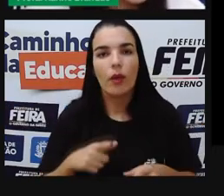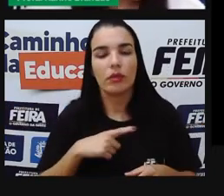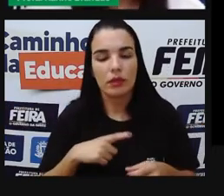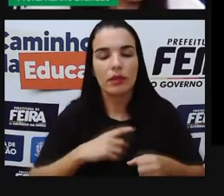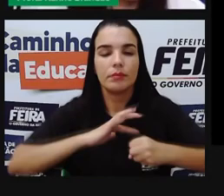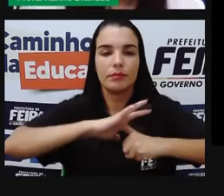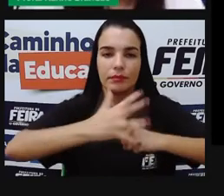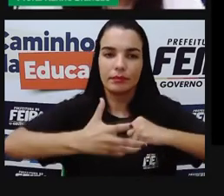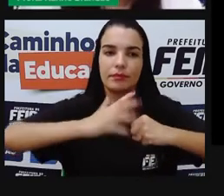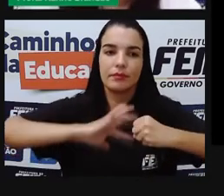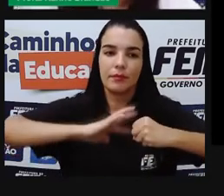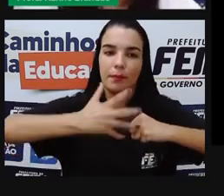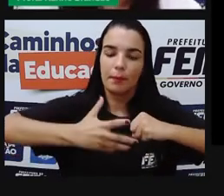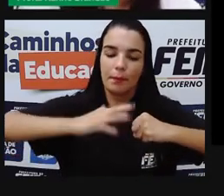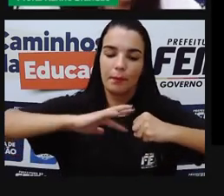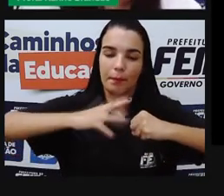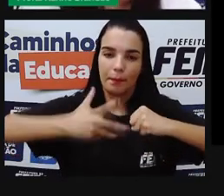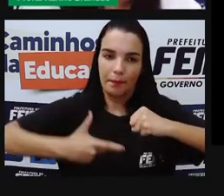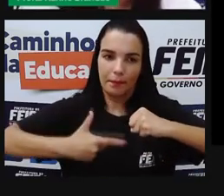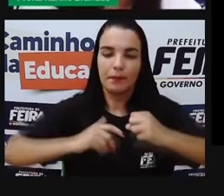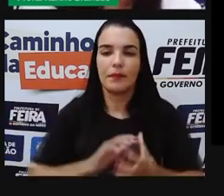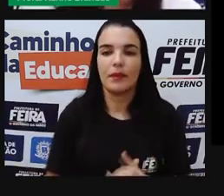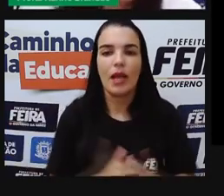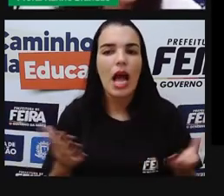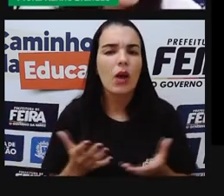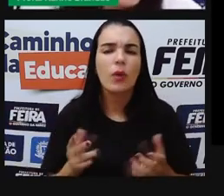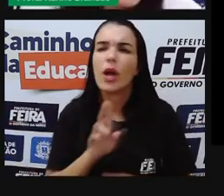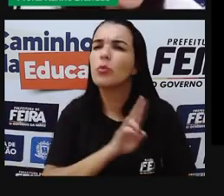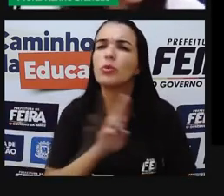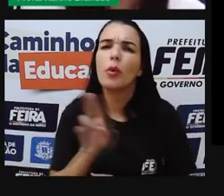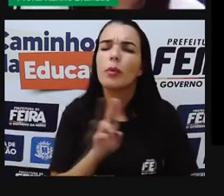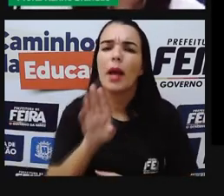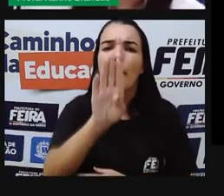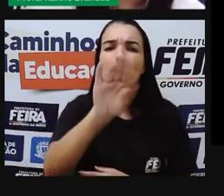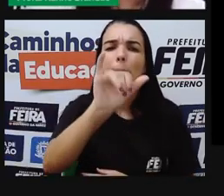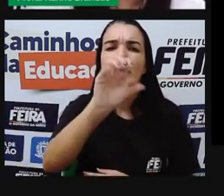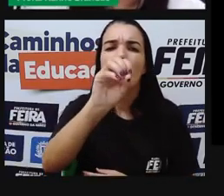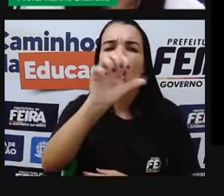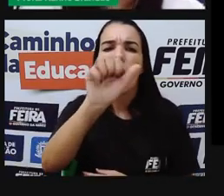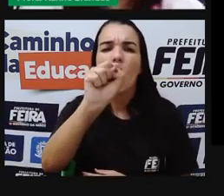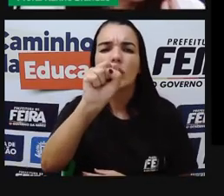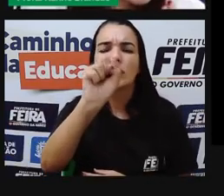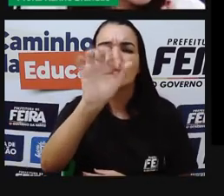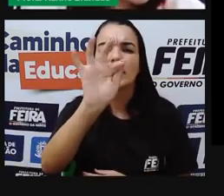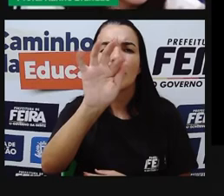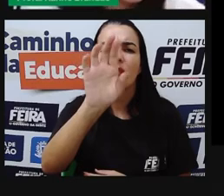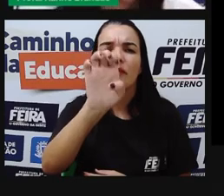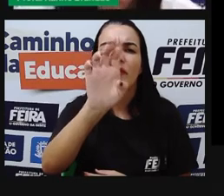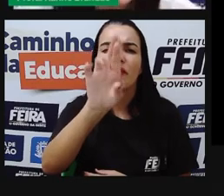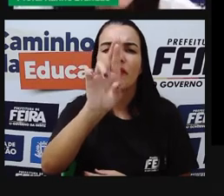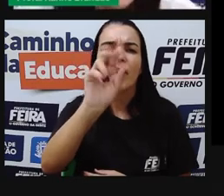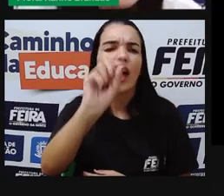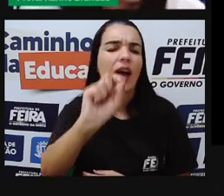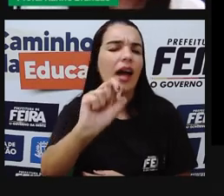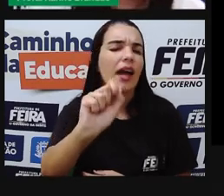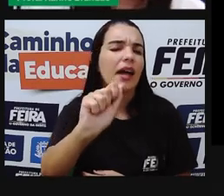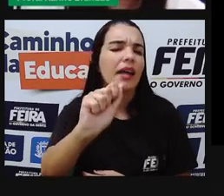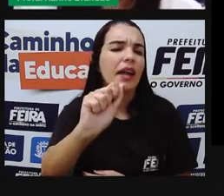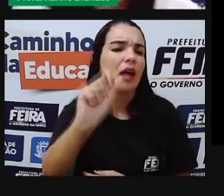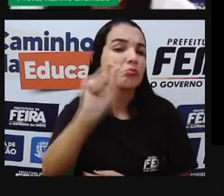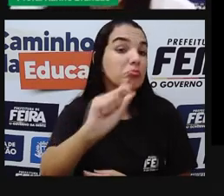hidrosfera. E a biosfera, Pró? O que que é isso? Ah, a bio, bio vem de vida.